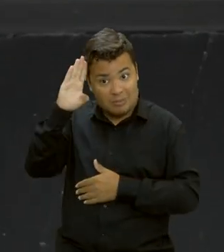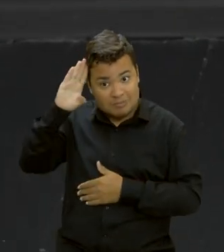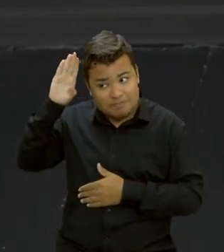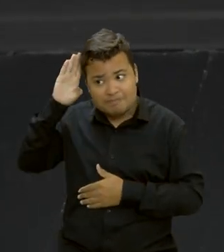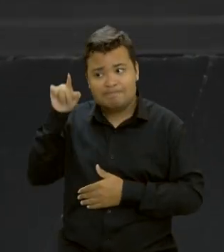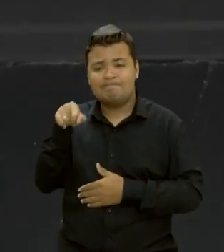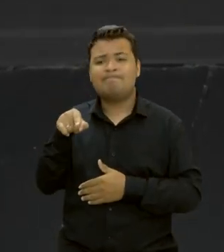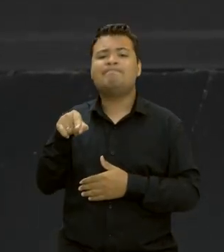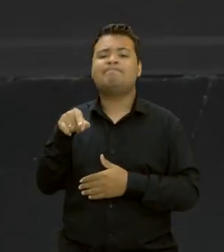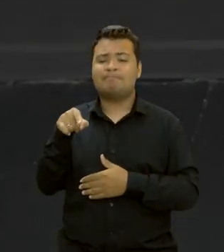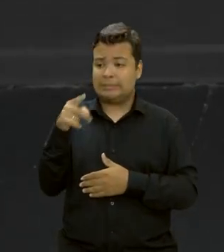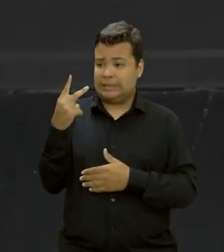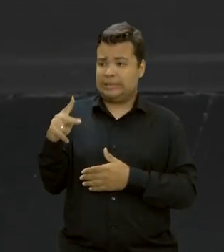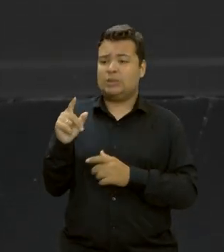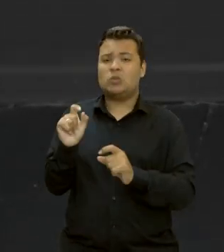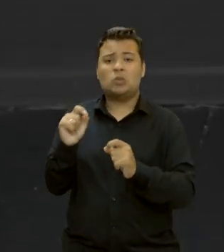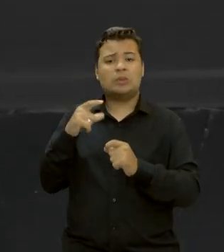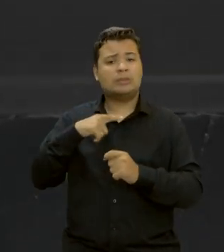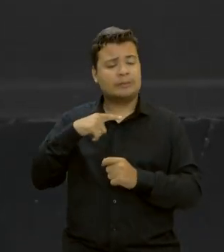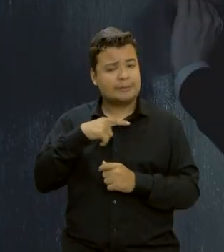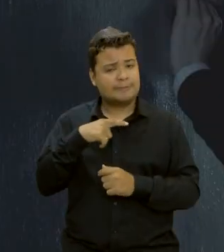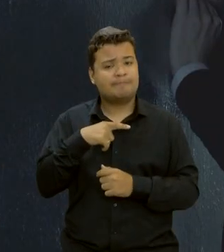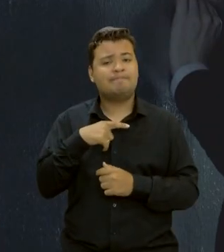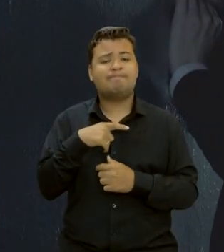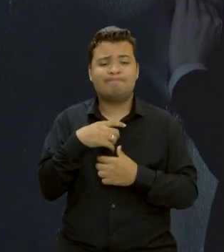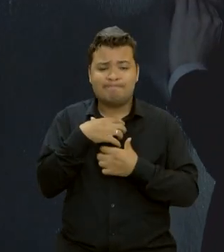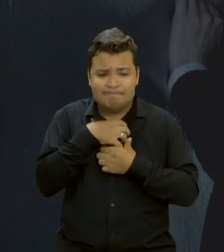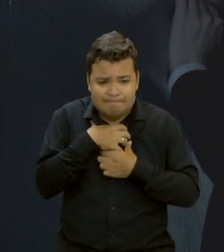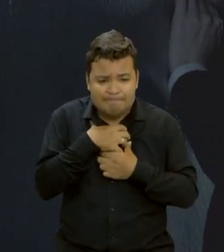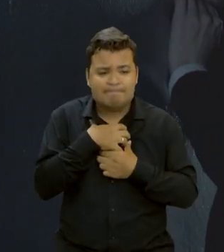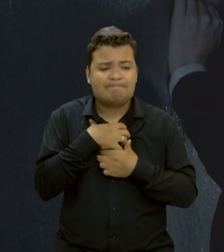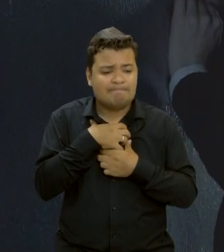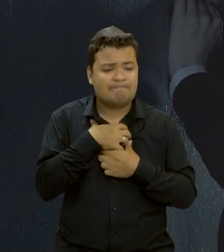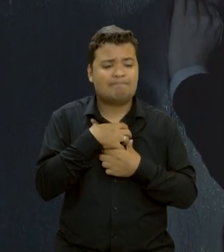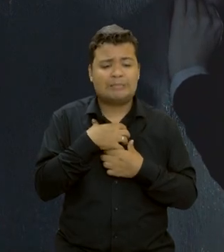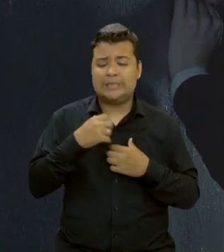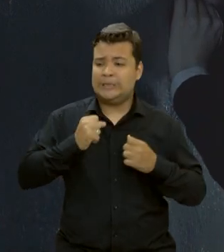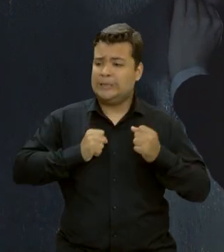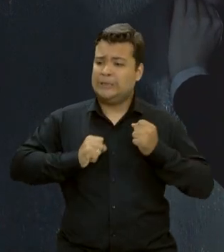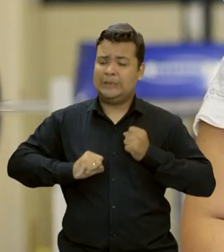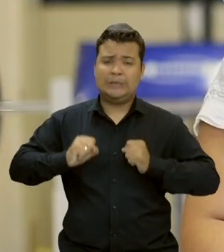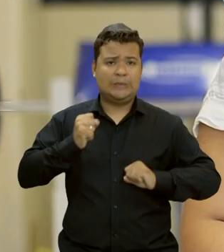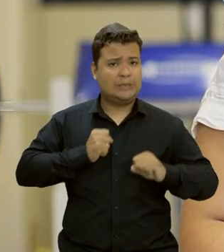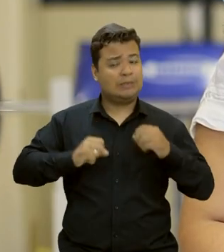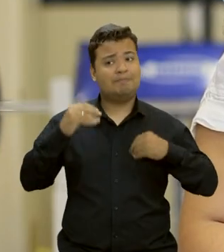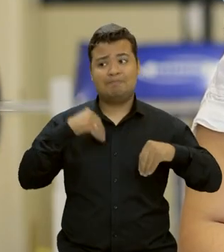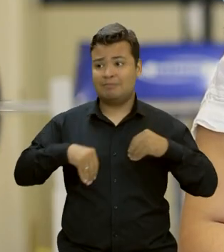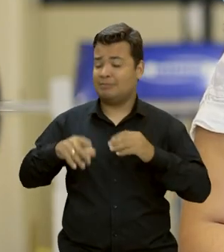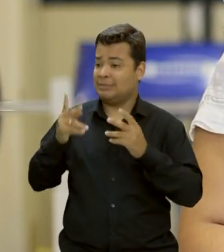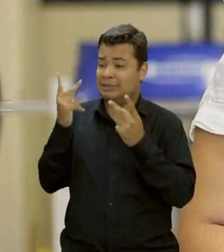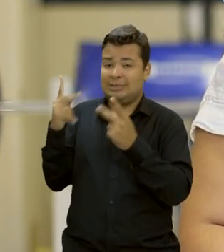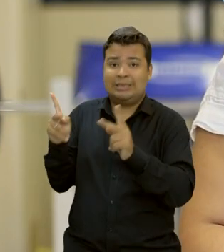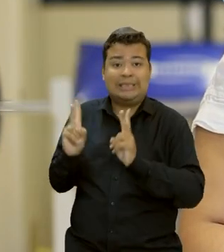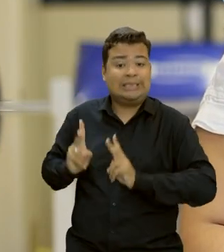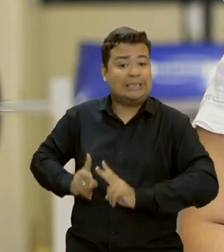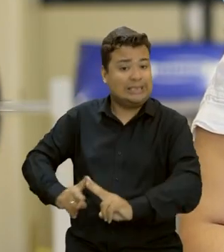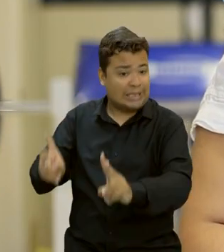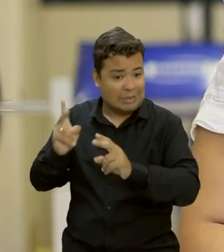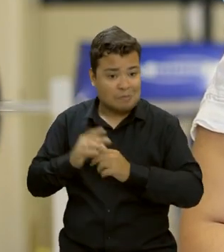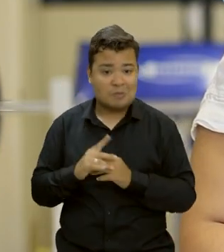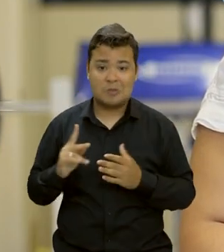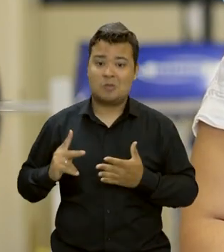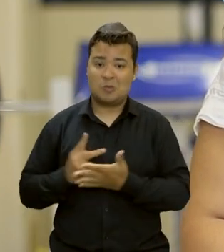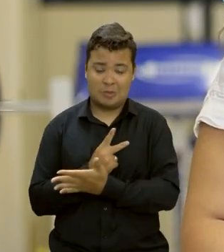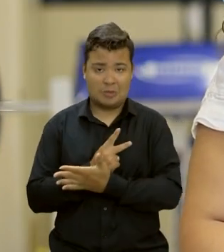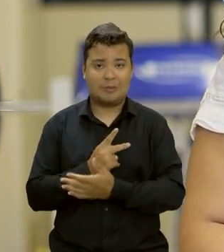é um dos públicos que maior tem uma prevalência decorrente, recorrente de ansiedade e depressão. É um público emergente dessas doenças